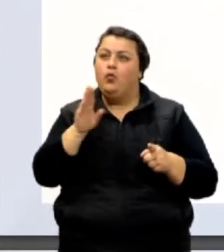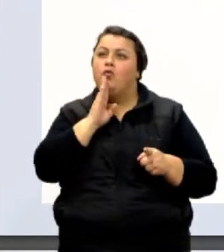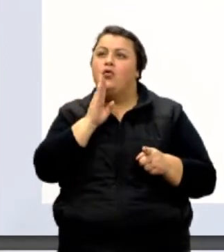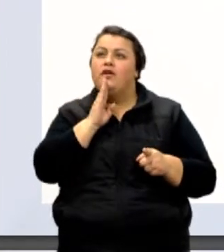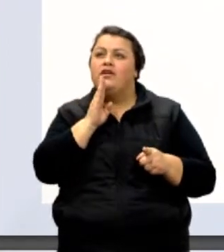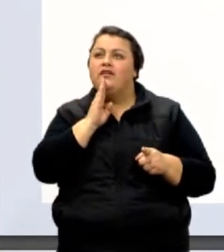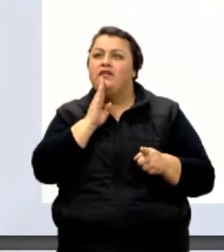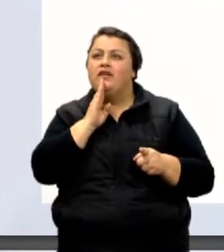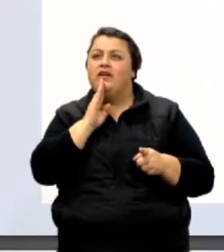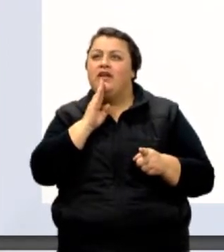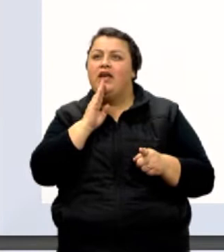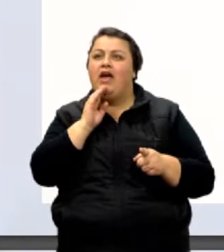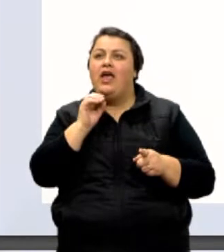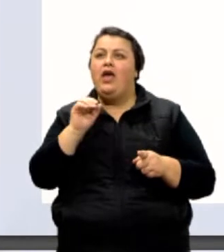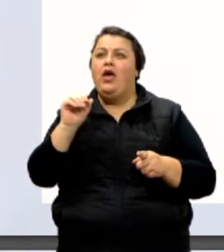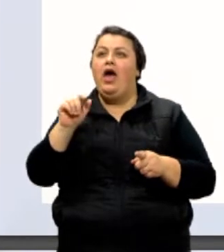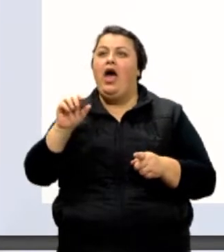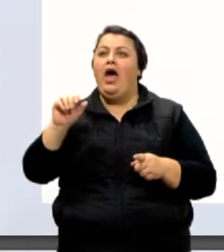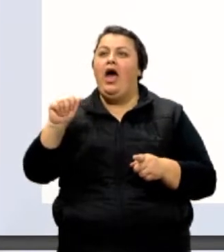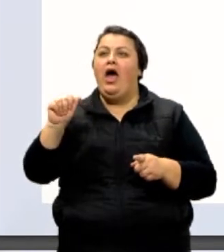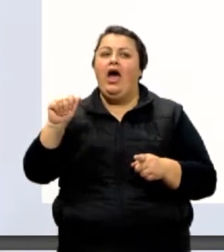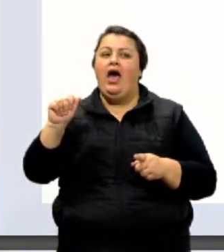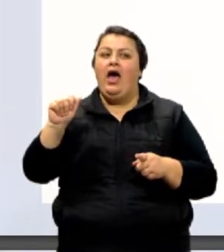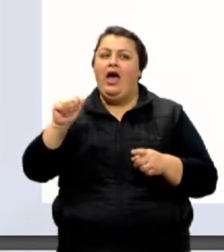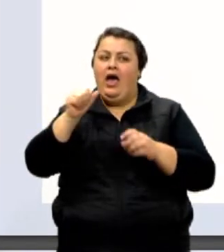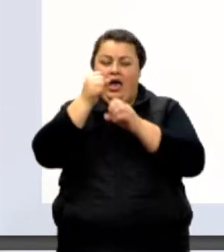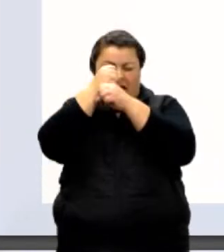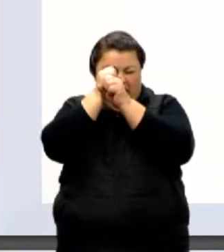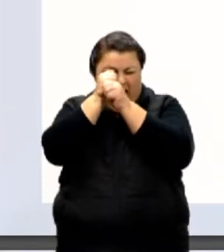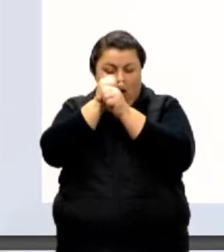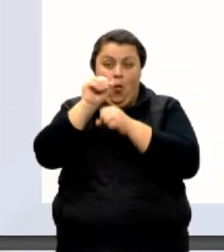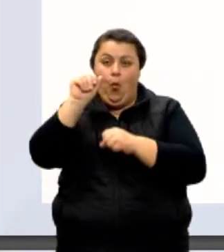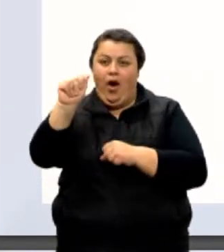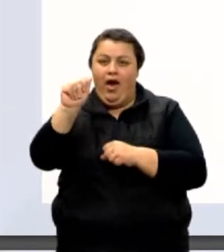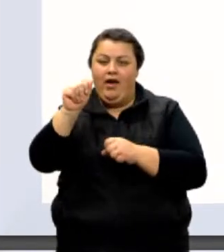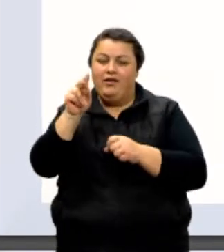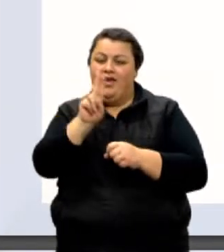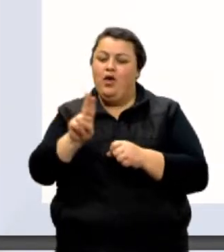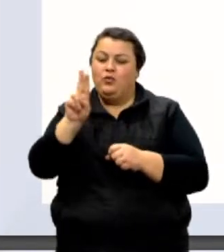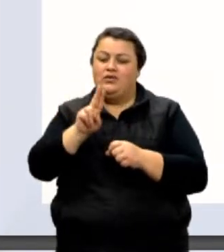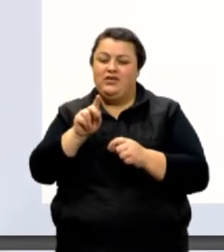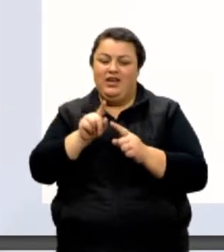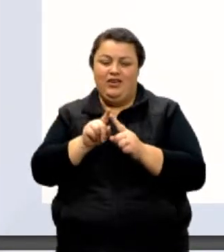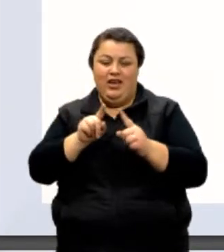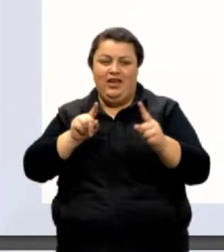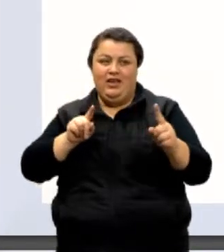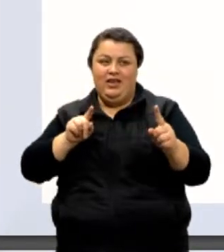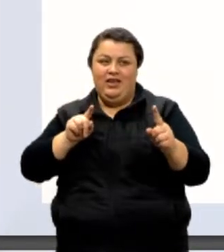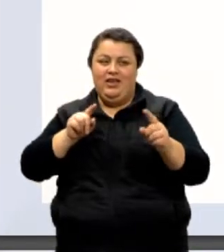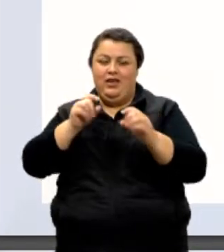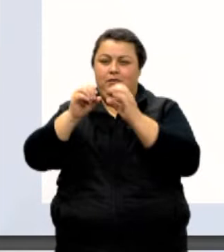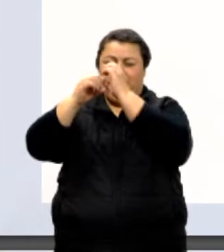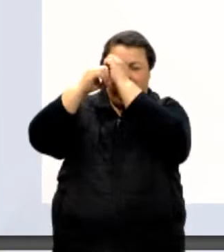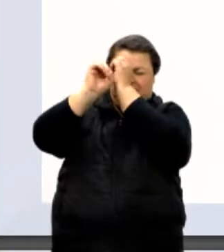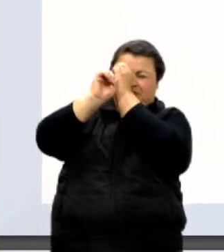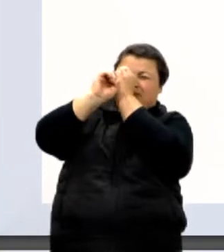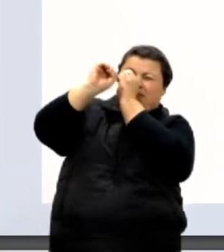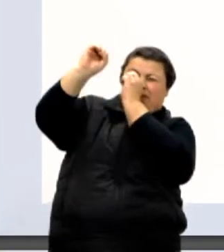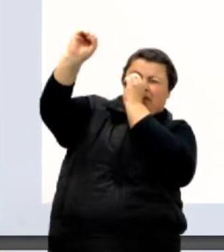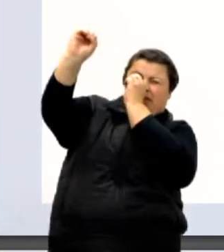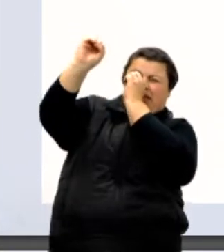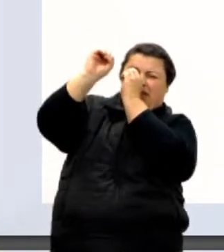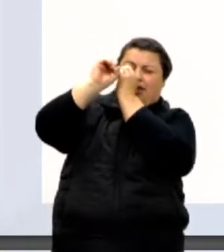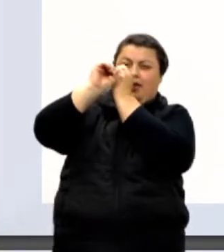astronômica, o A, utilizada para descrever, por exemplo, distâncias entre corpos celestes. Por definição,